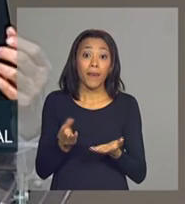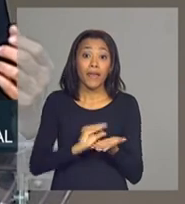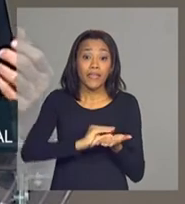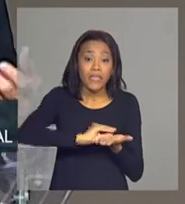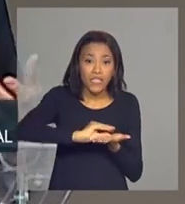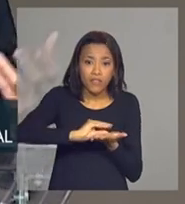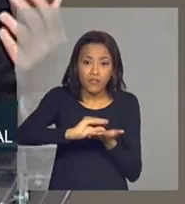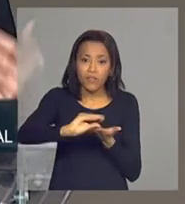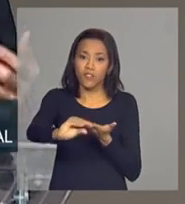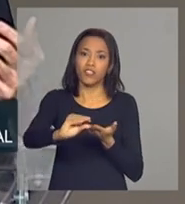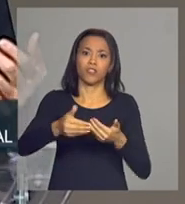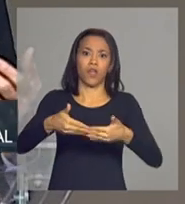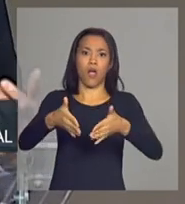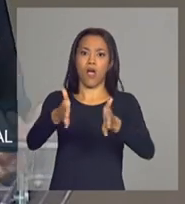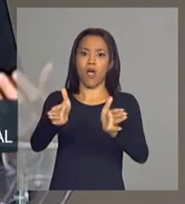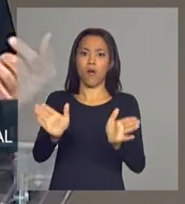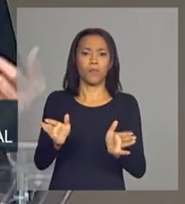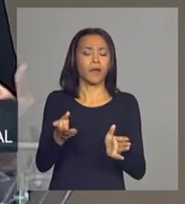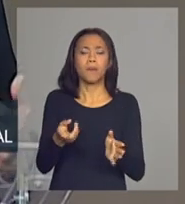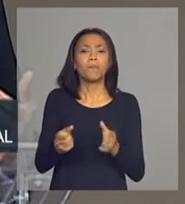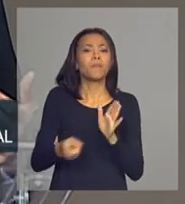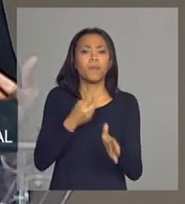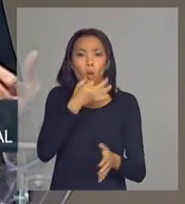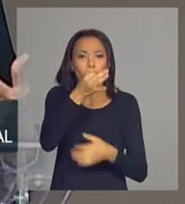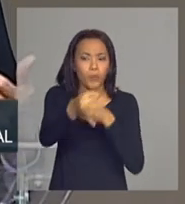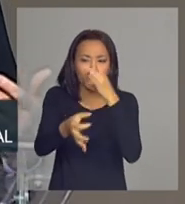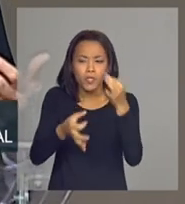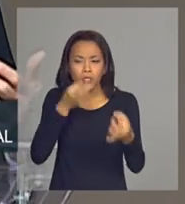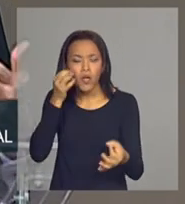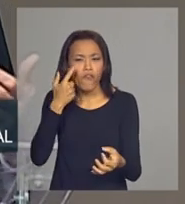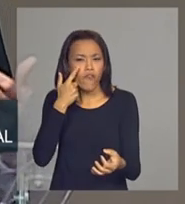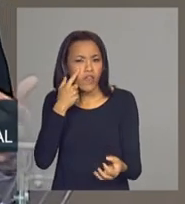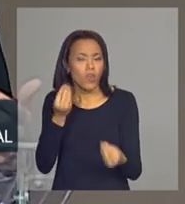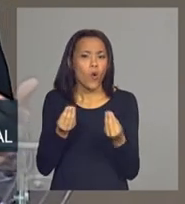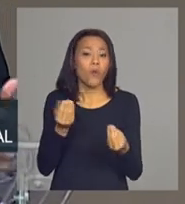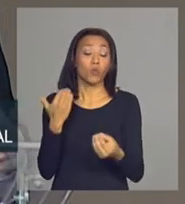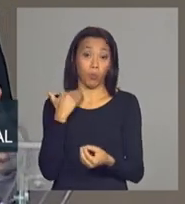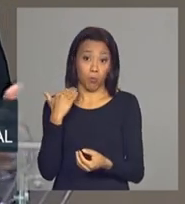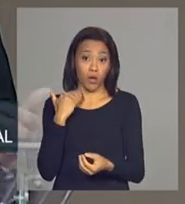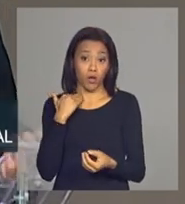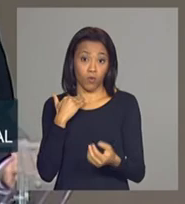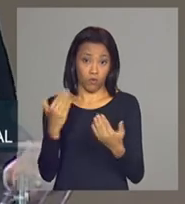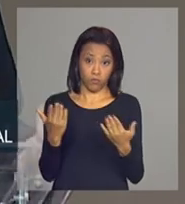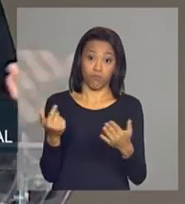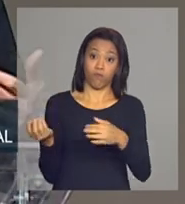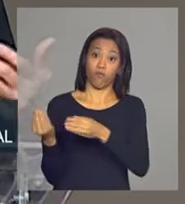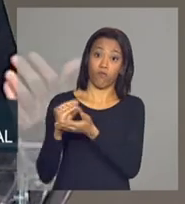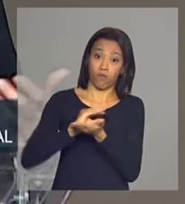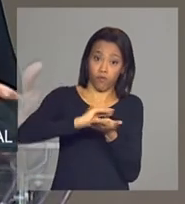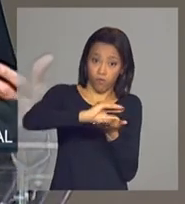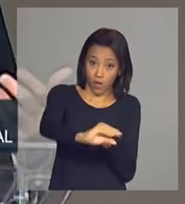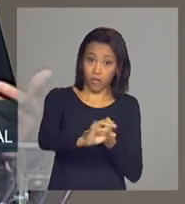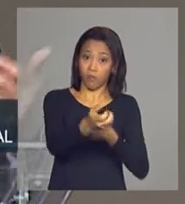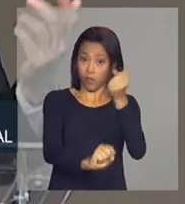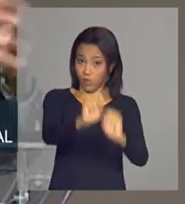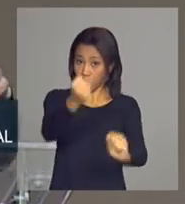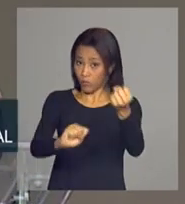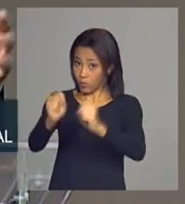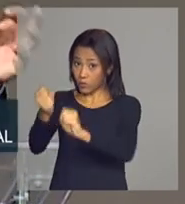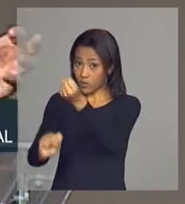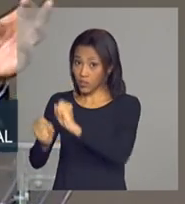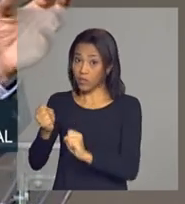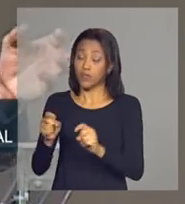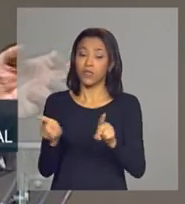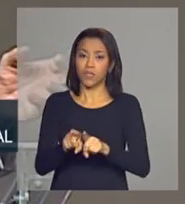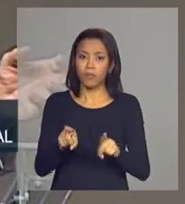ampla com base nas consultas apresentadas ao banco para a indústria e com base também na